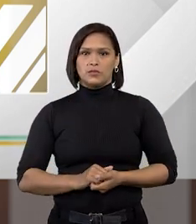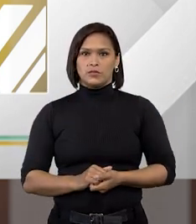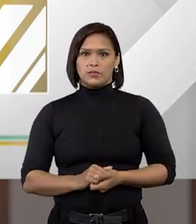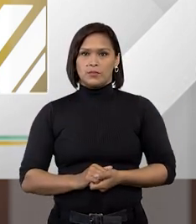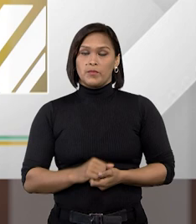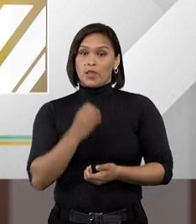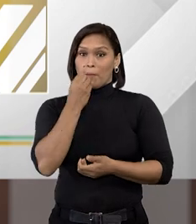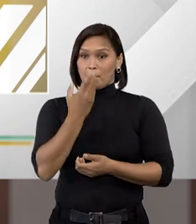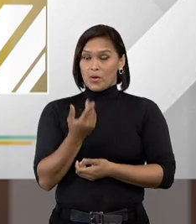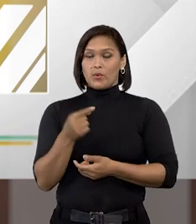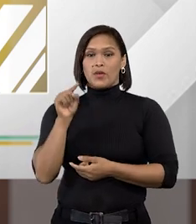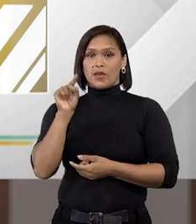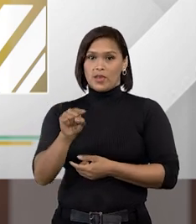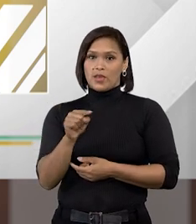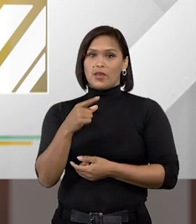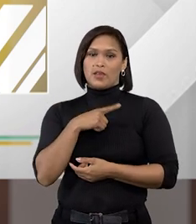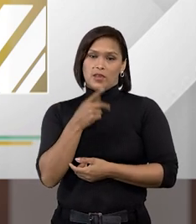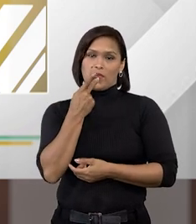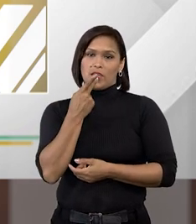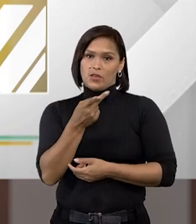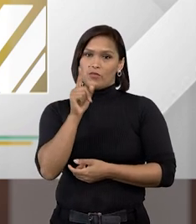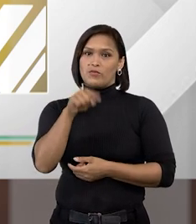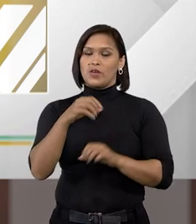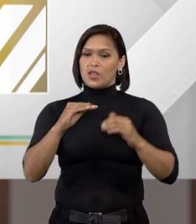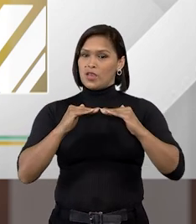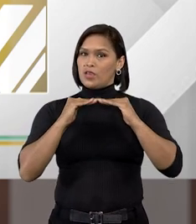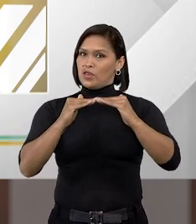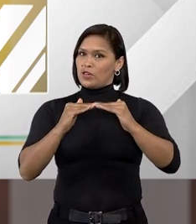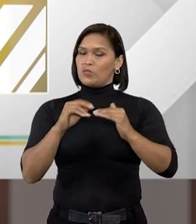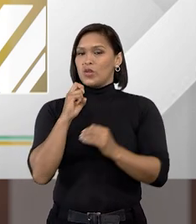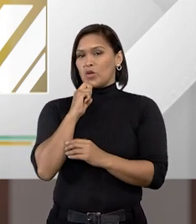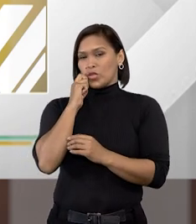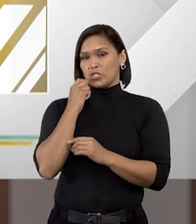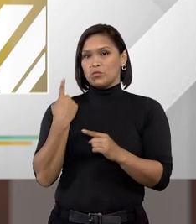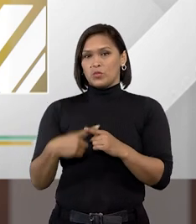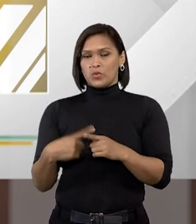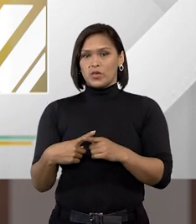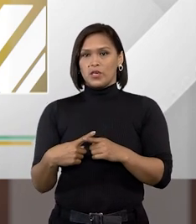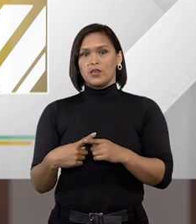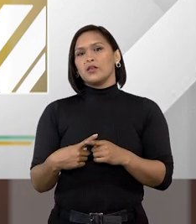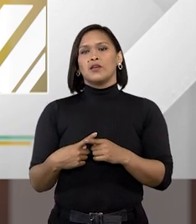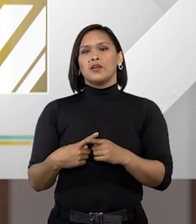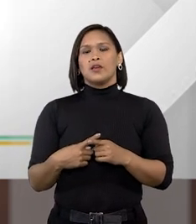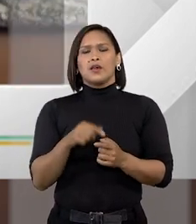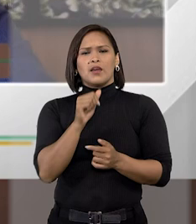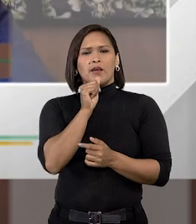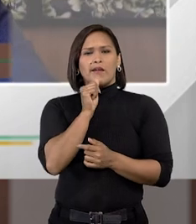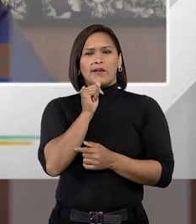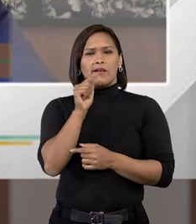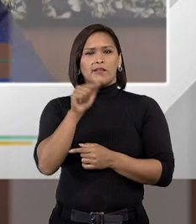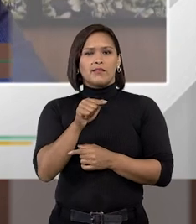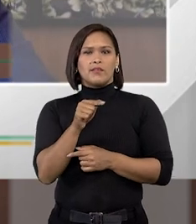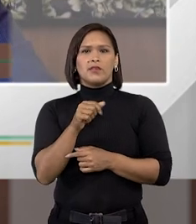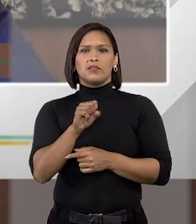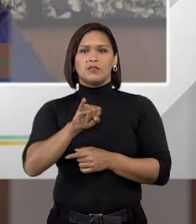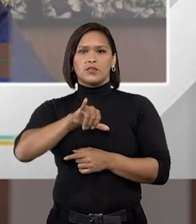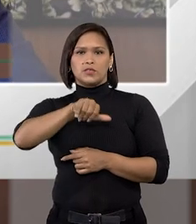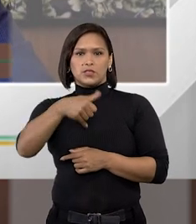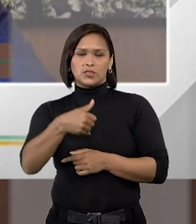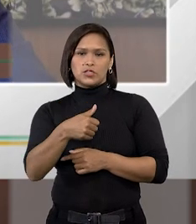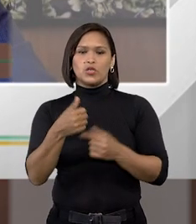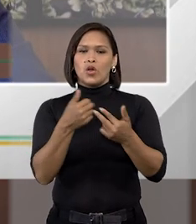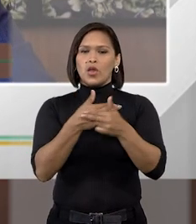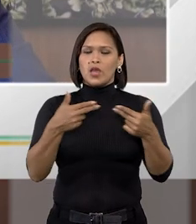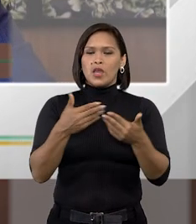bom é aí que eu falo que é um posicionamento tímido por quê ainda o STJ